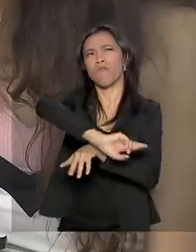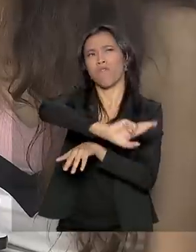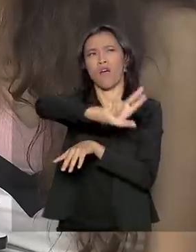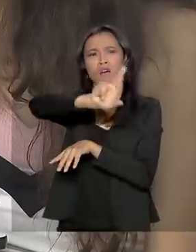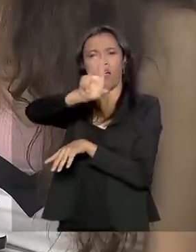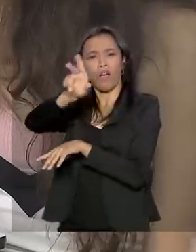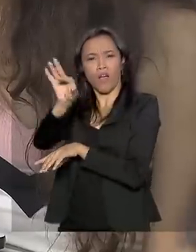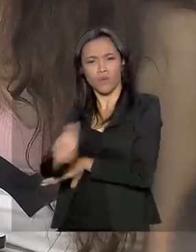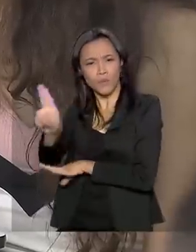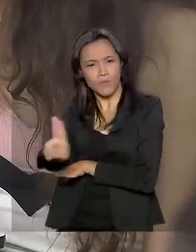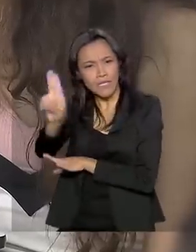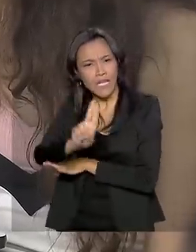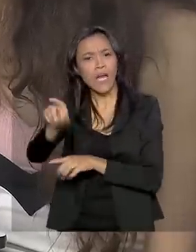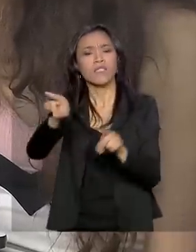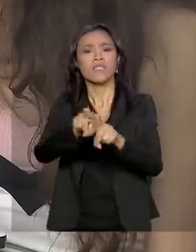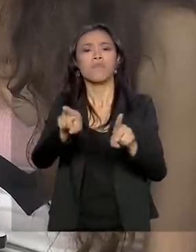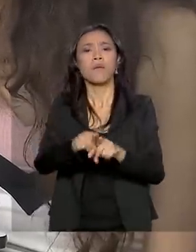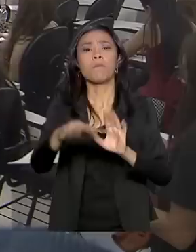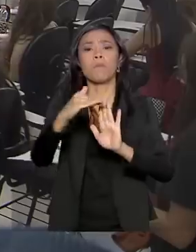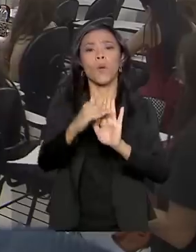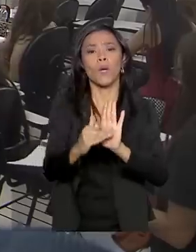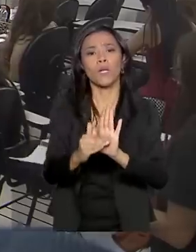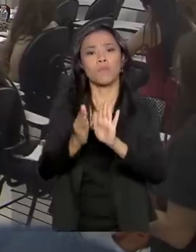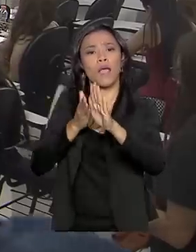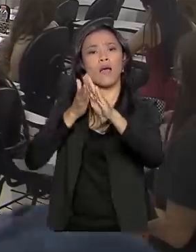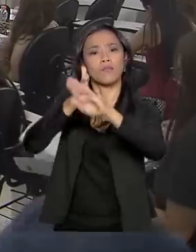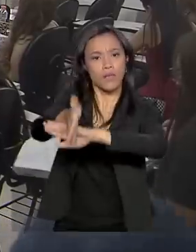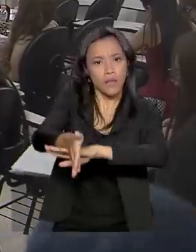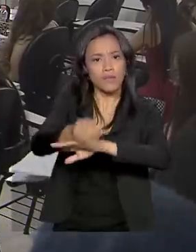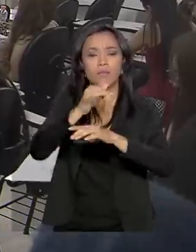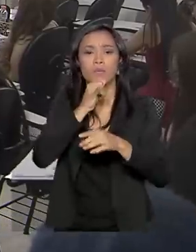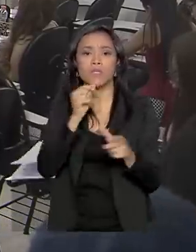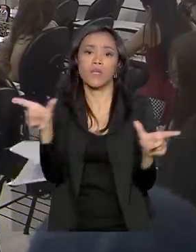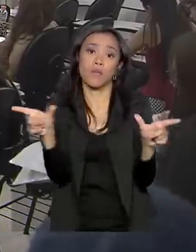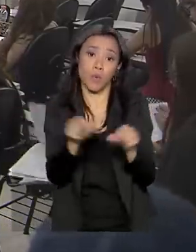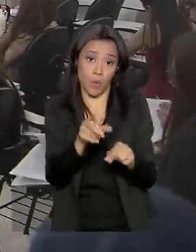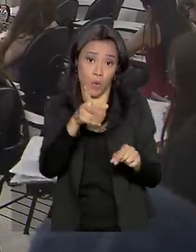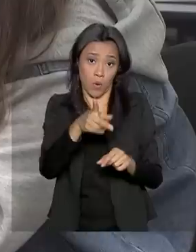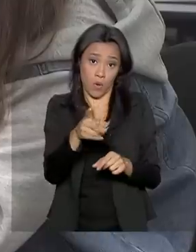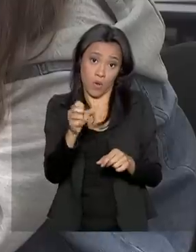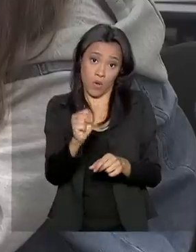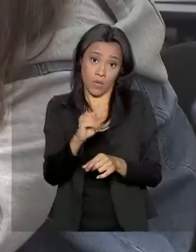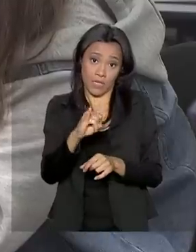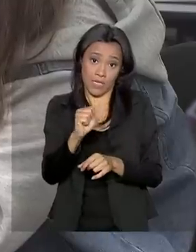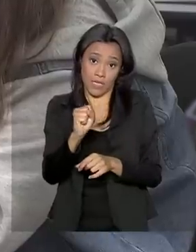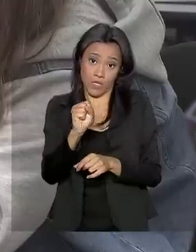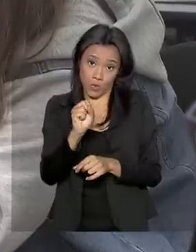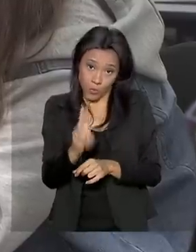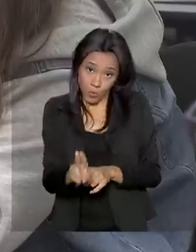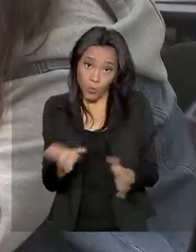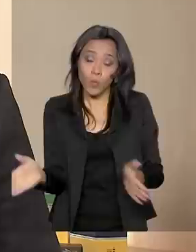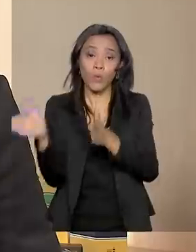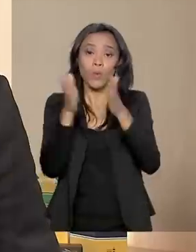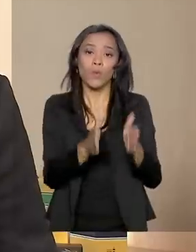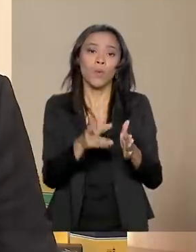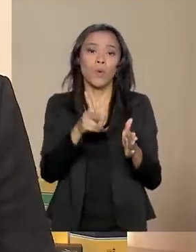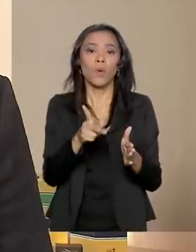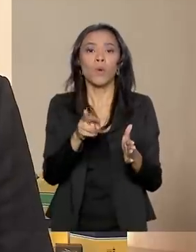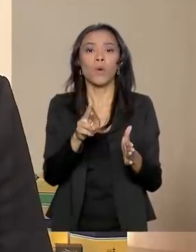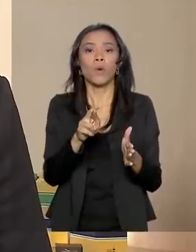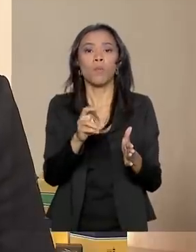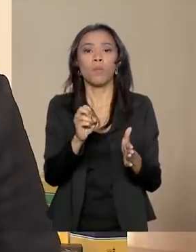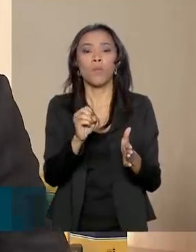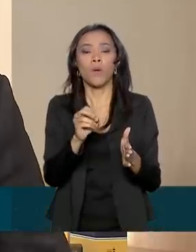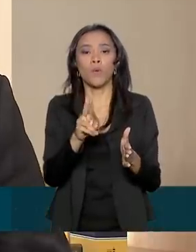e programas que dão acesso ao ensino superior, como o Sistema de Seleção Unificada, SISU, o ProUni e o FIES. Uma grande